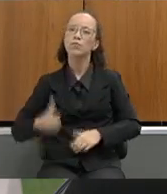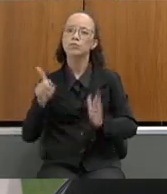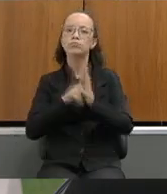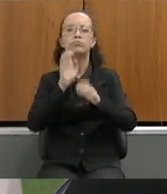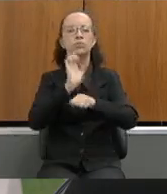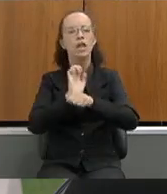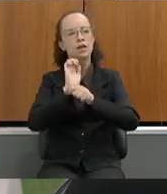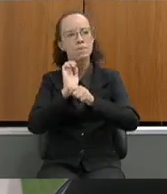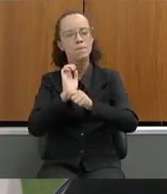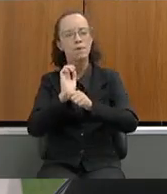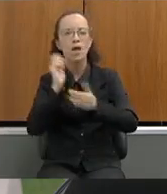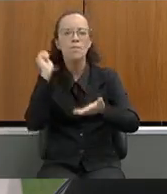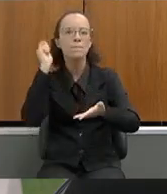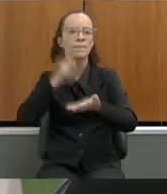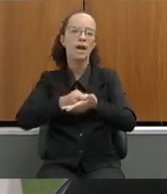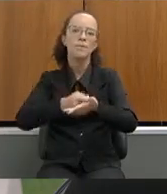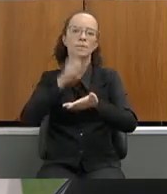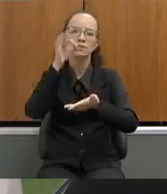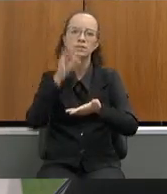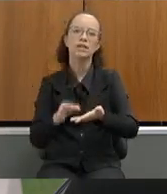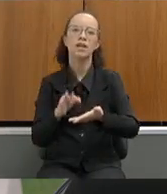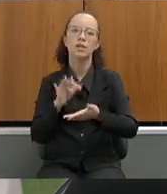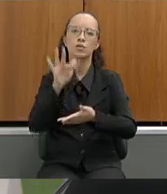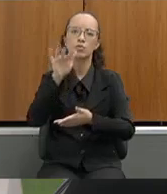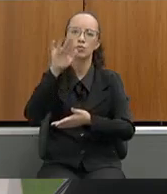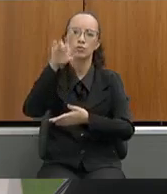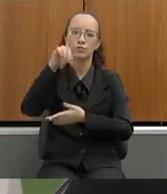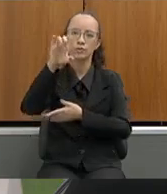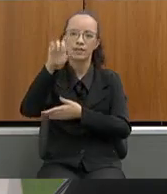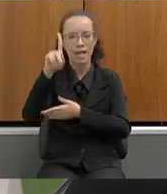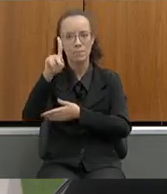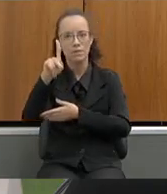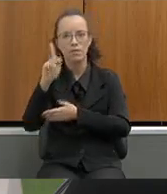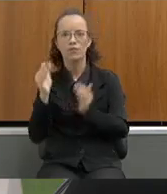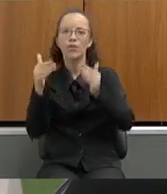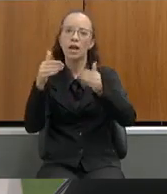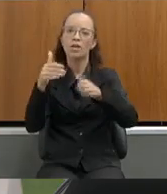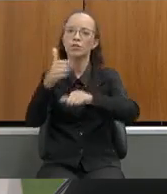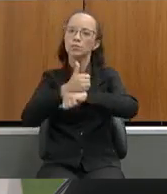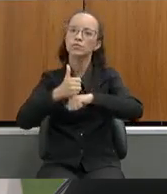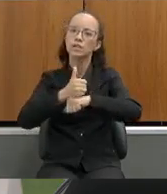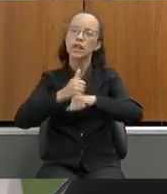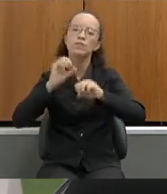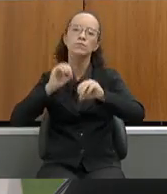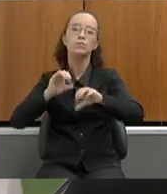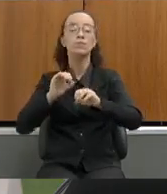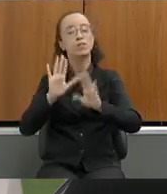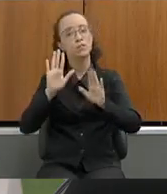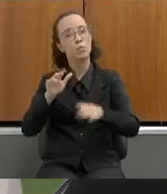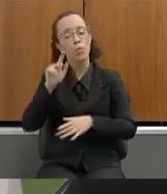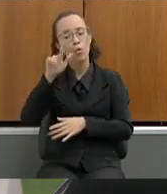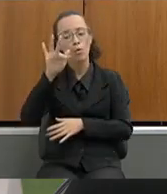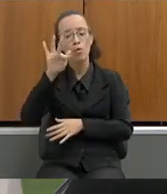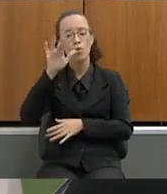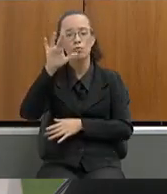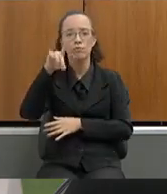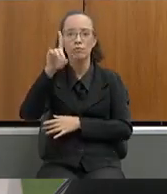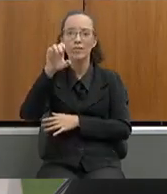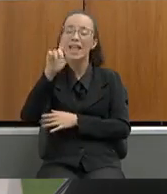pagamento dos recursos do Fundeb aos profissionais da Educação o Fundeb ele tem o sentido da